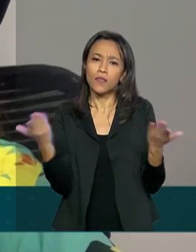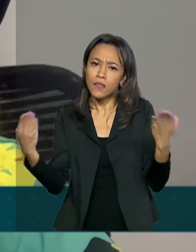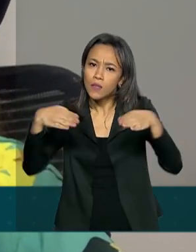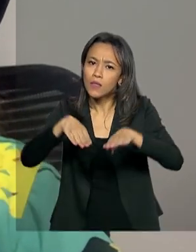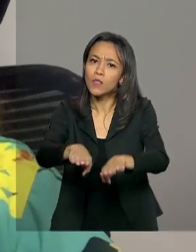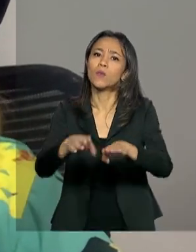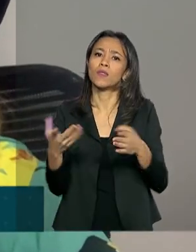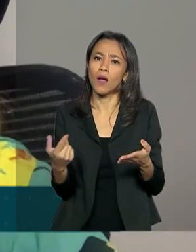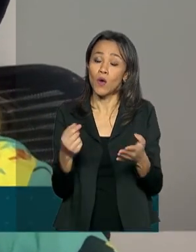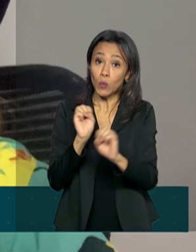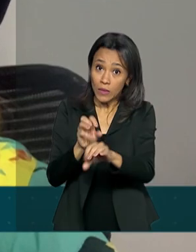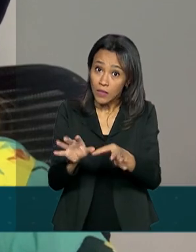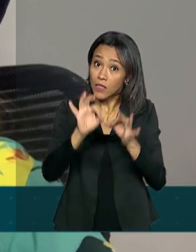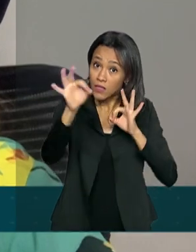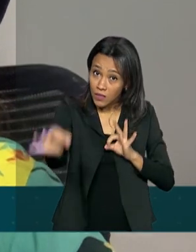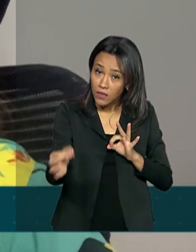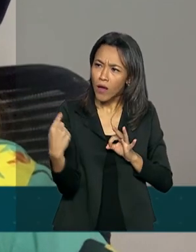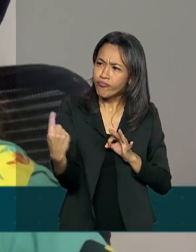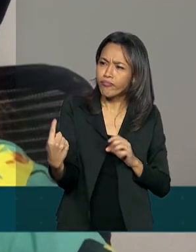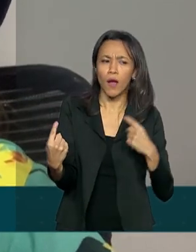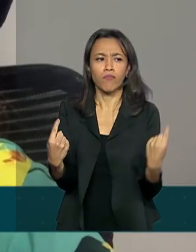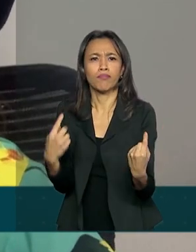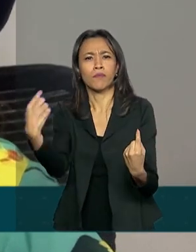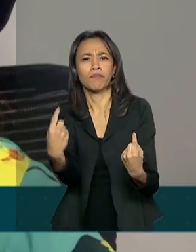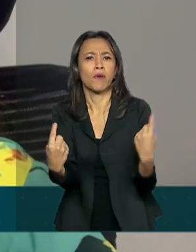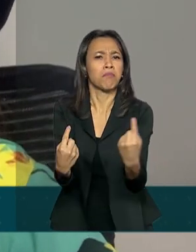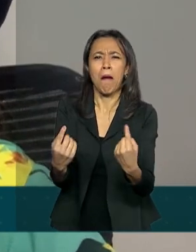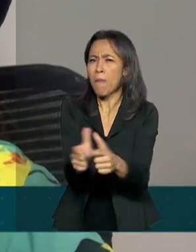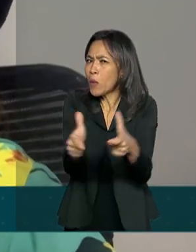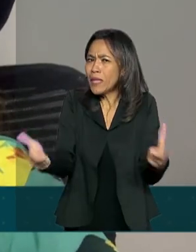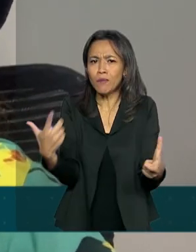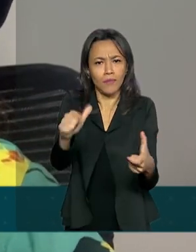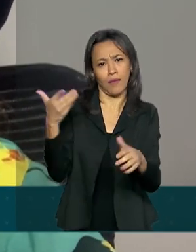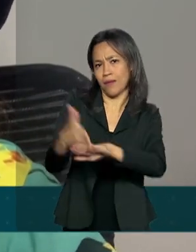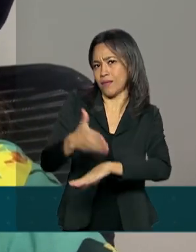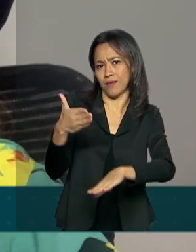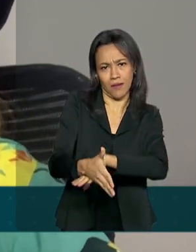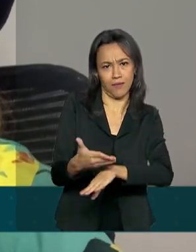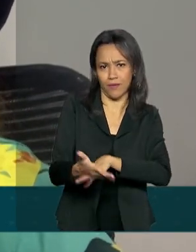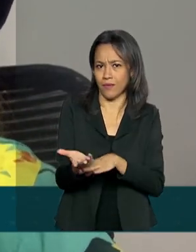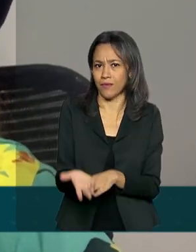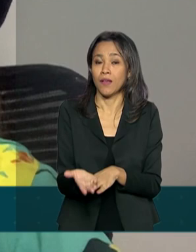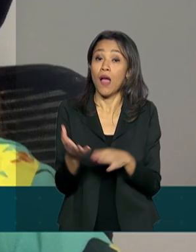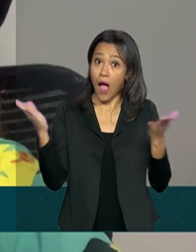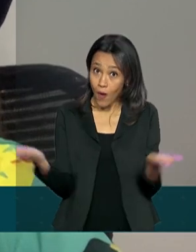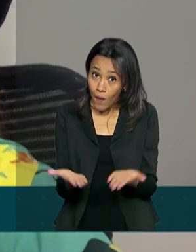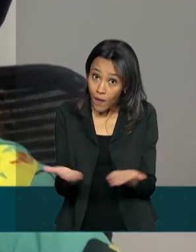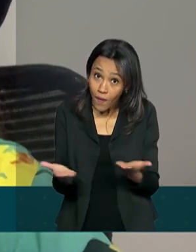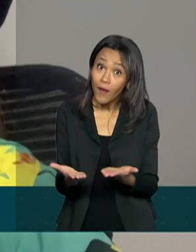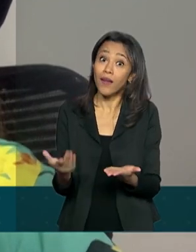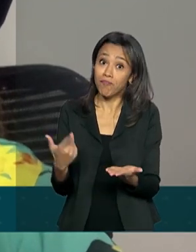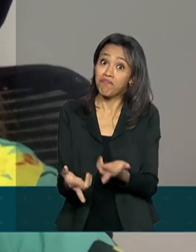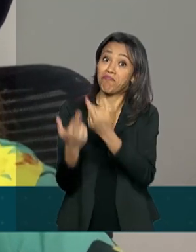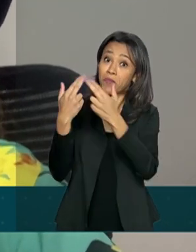distância, eles são isolados. Então, muitas pessoas não têm acesso a esse processo seletivo. Sendo agora, por meio do